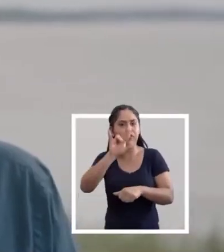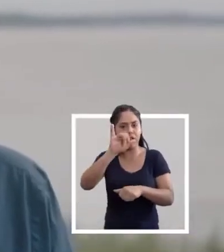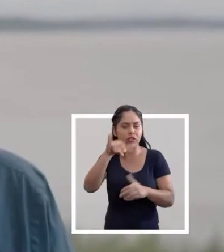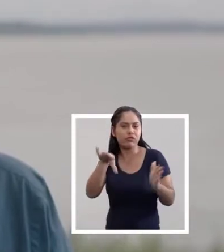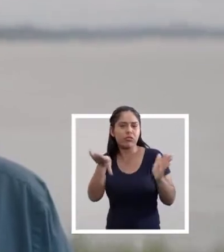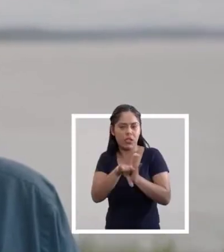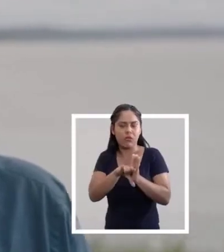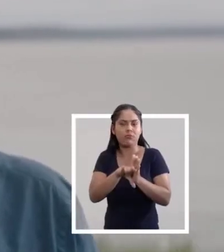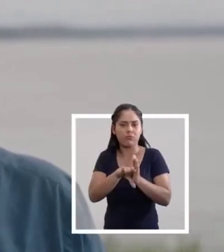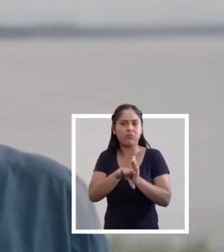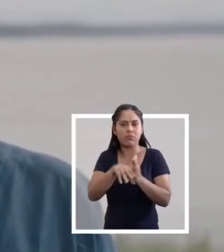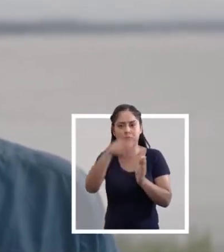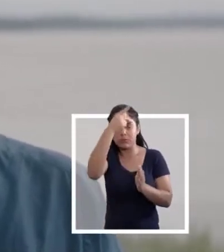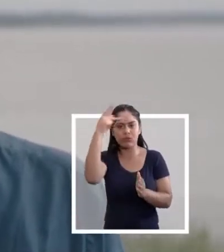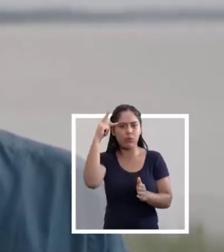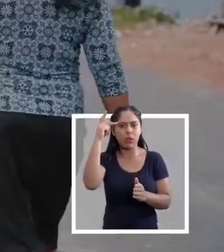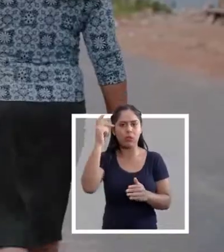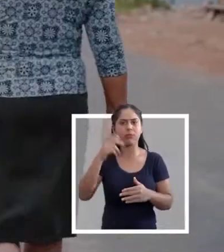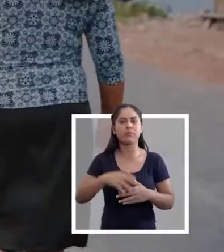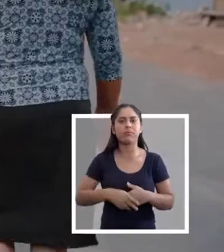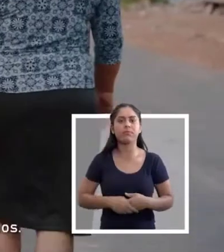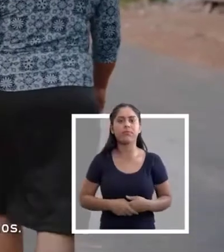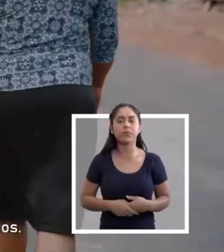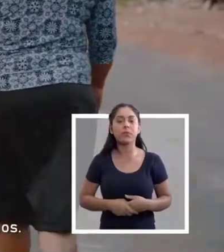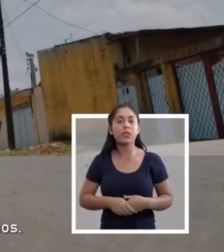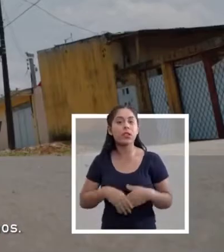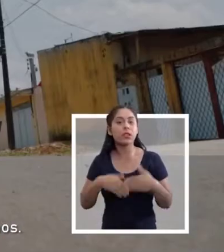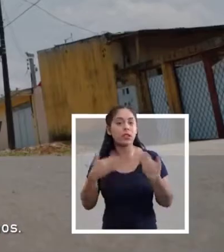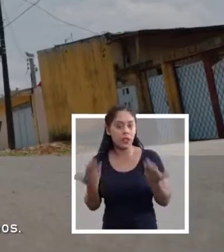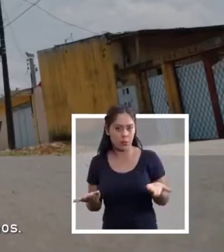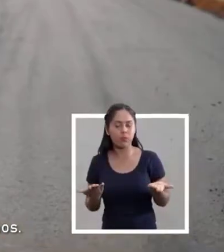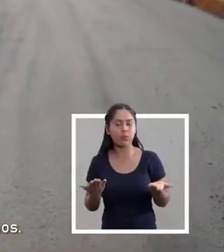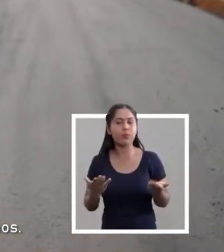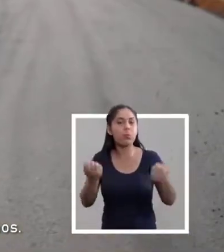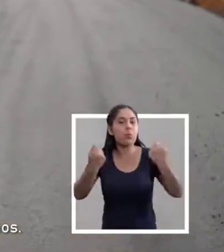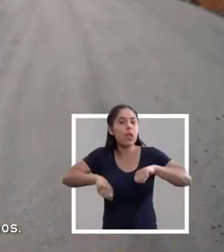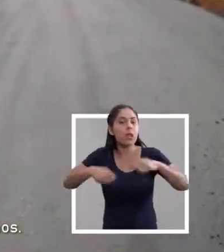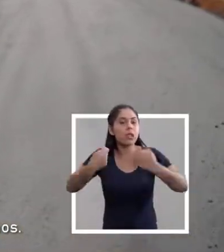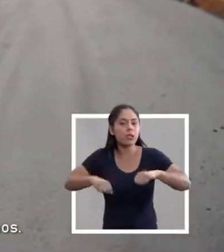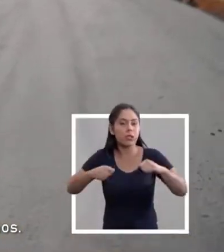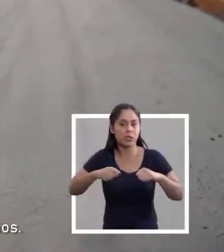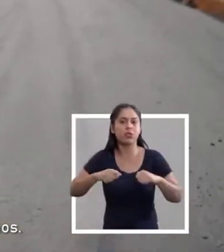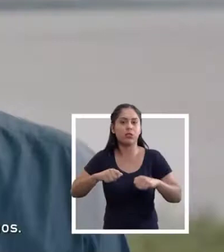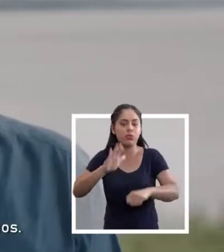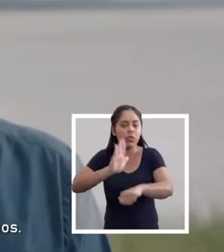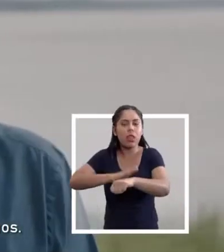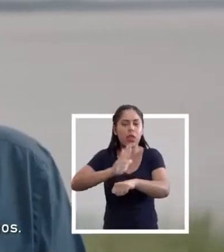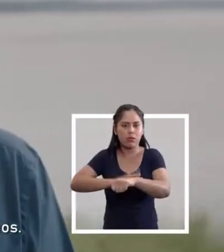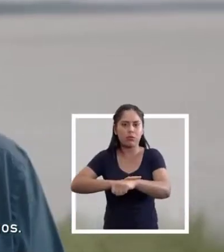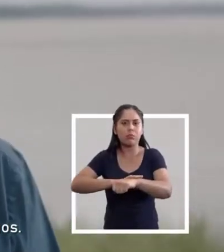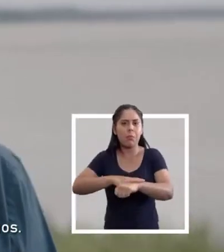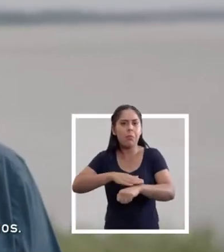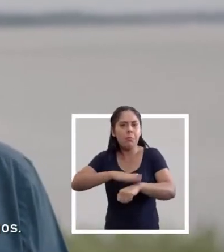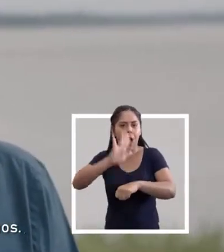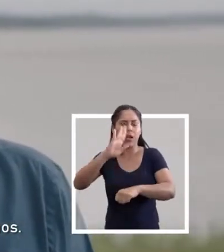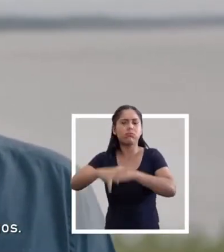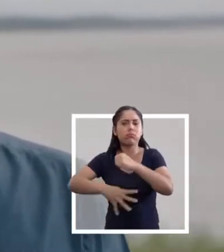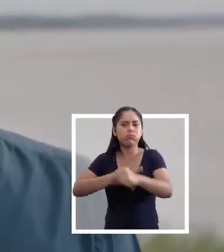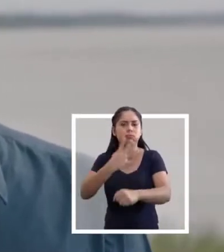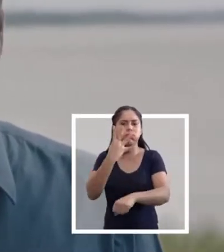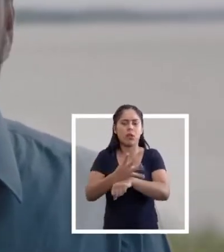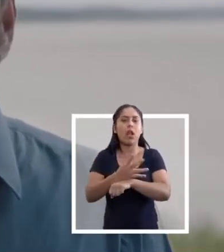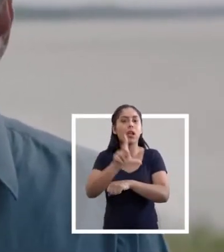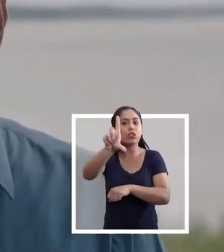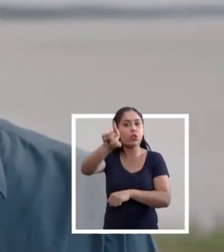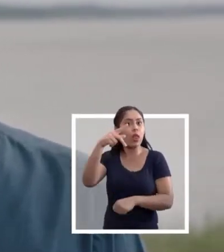asfalto vai chegar para muito mais gente. E para isso, só preciso de mais tempo, mais quatro anos.